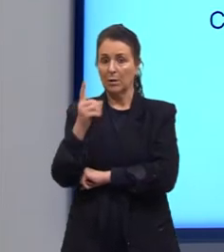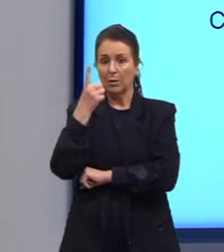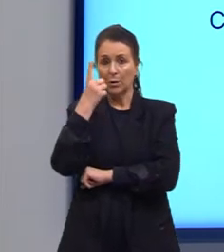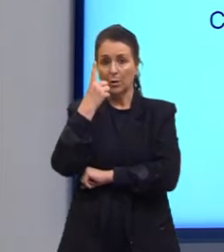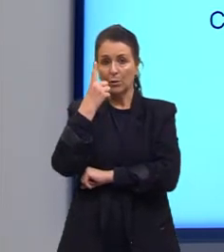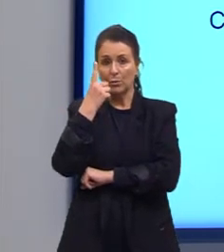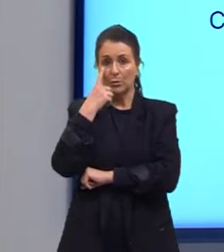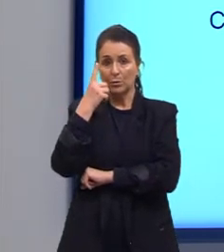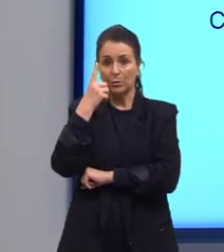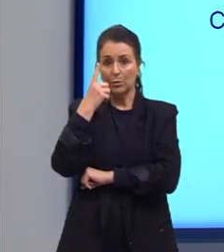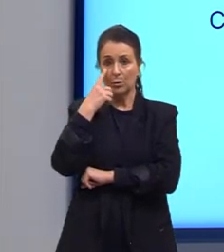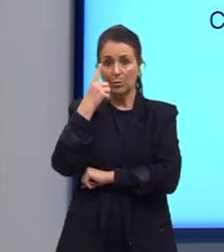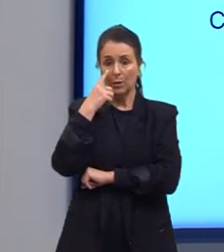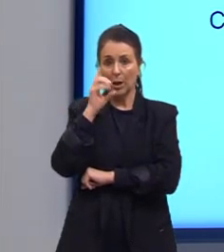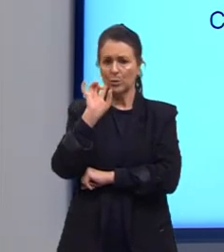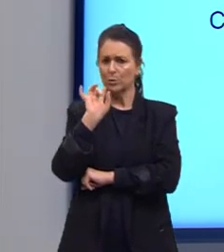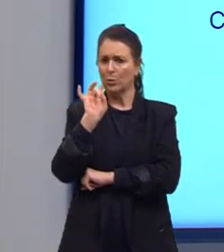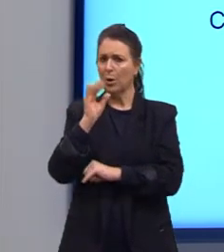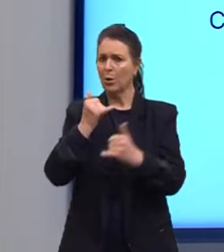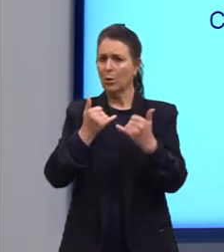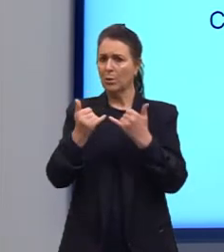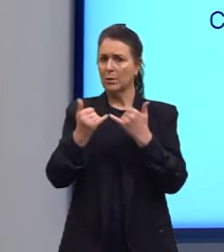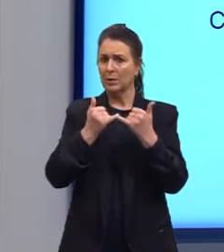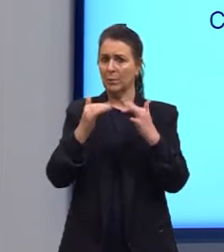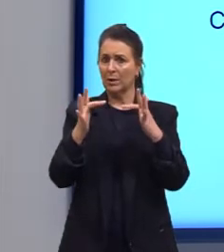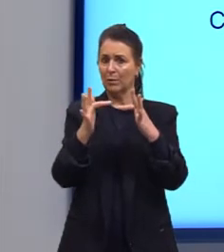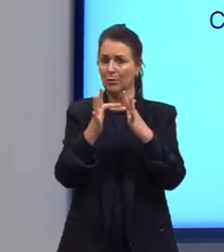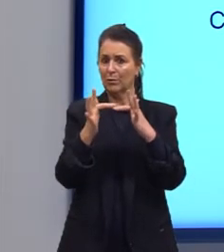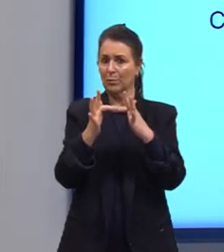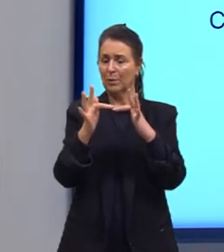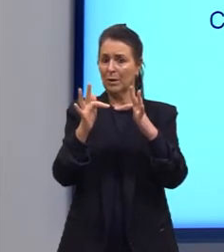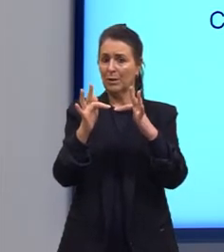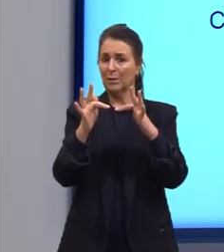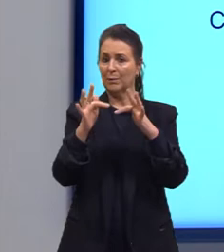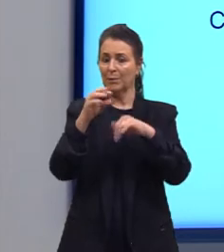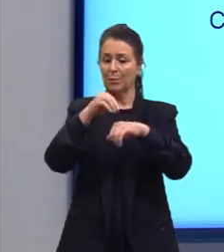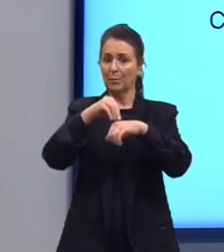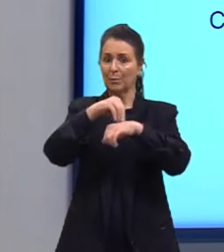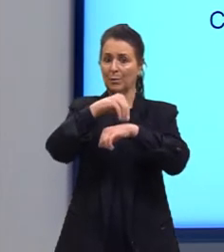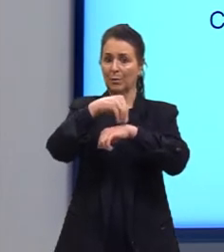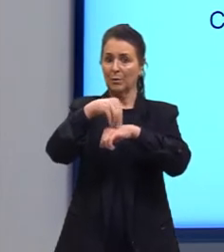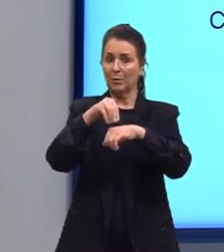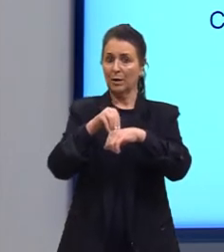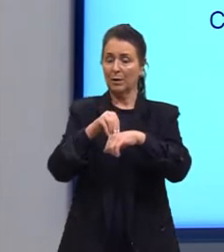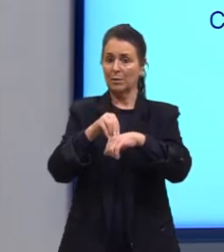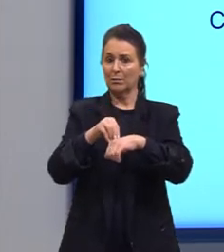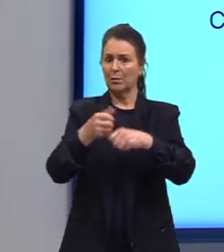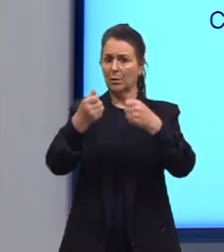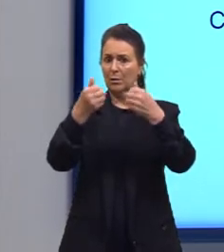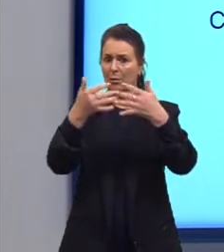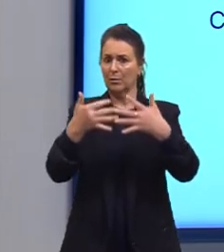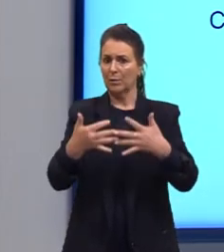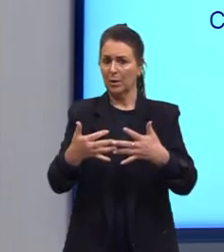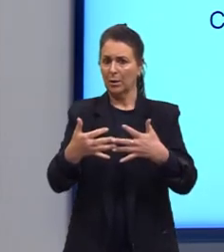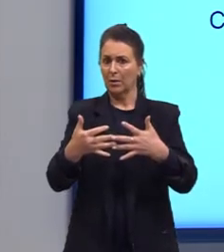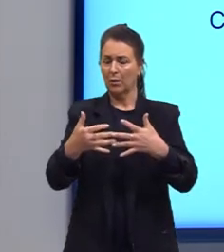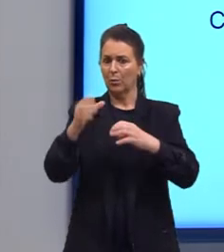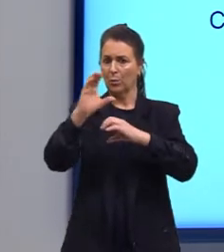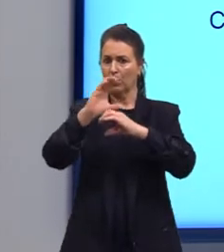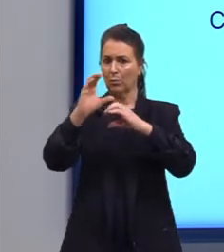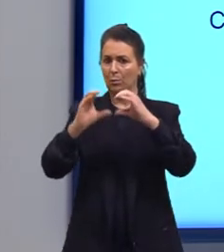apenas este exemplo, essa formulazinha molecular, eu vou saber dizer qual composto é esse aqui.